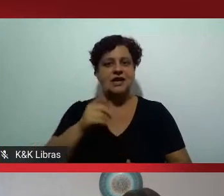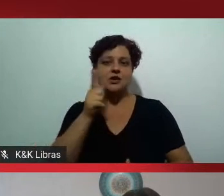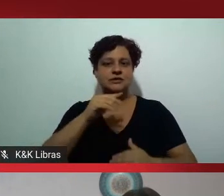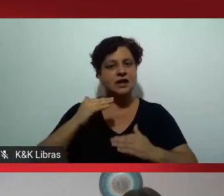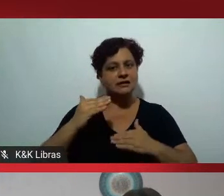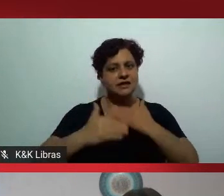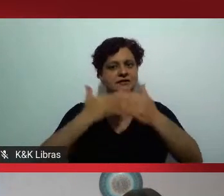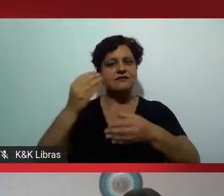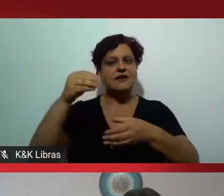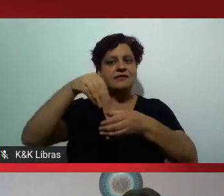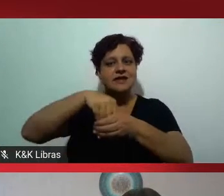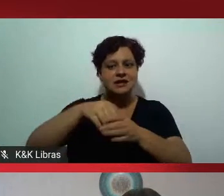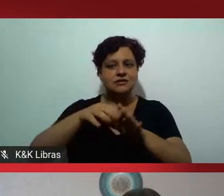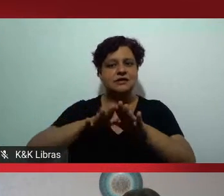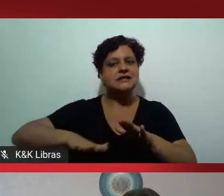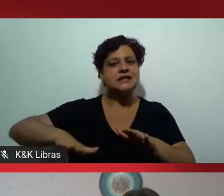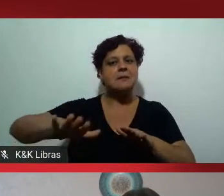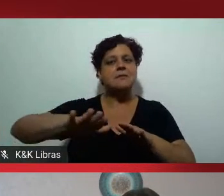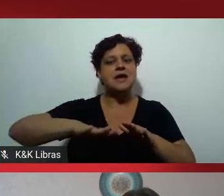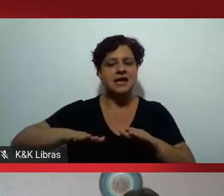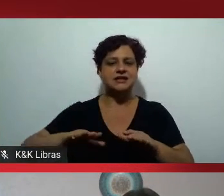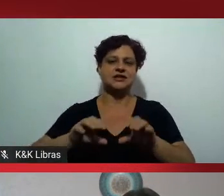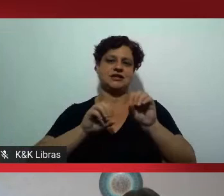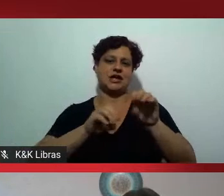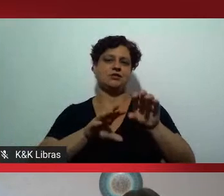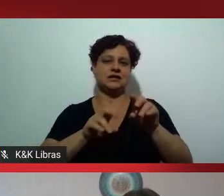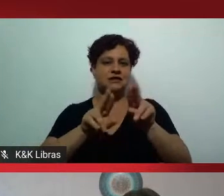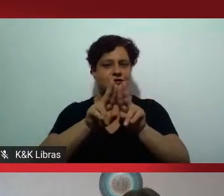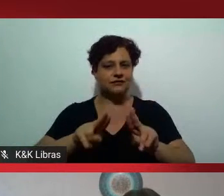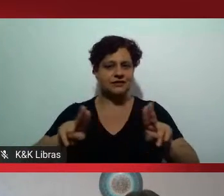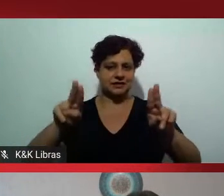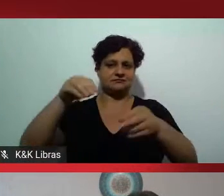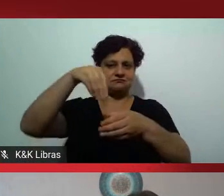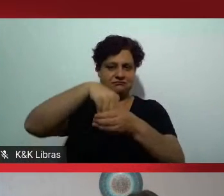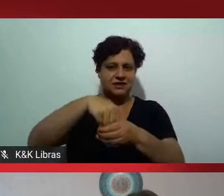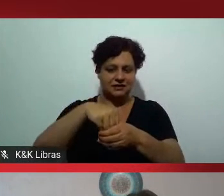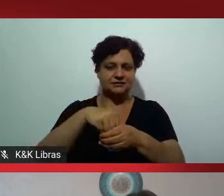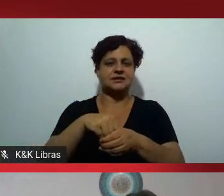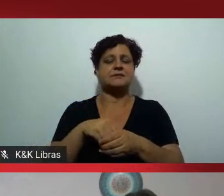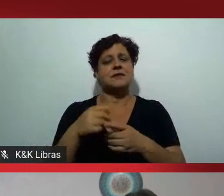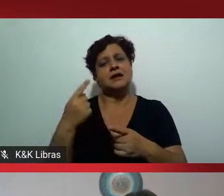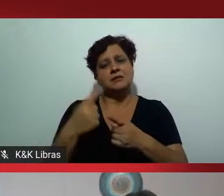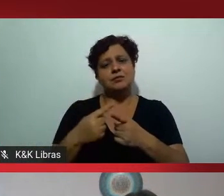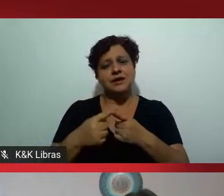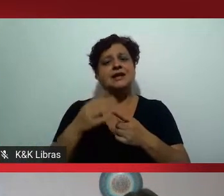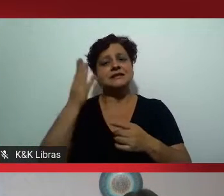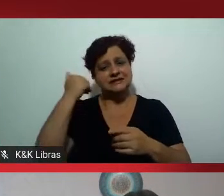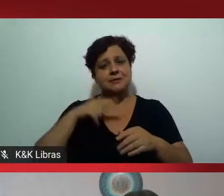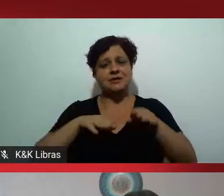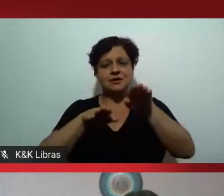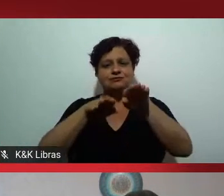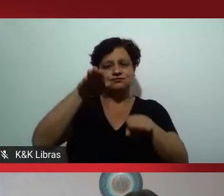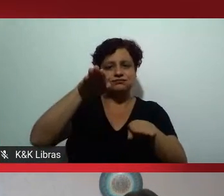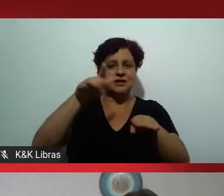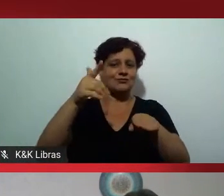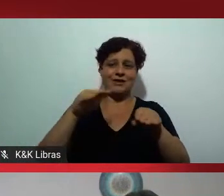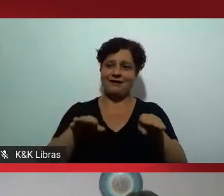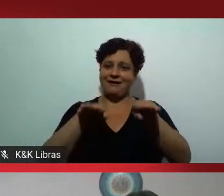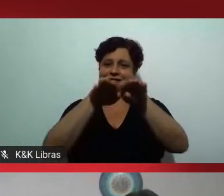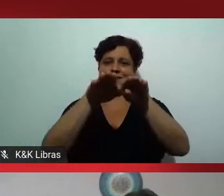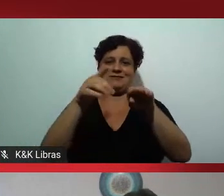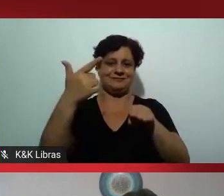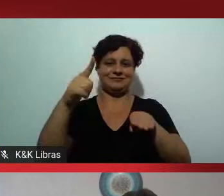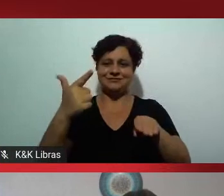ambiente educacional, nesse ambiente da universidade, já que a desigualdade ela é tão grande, né? Então é